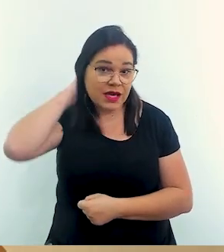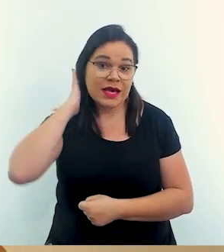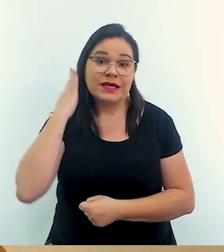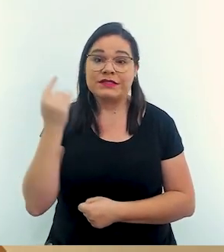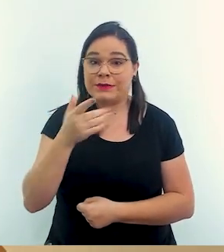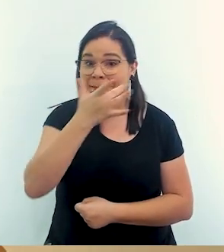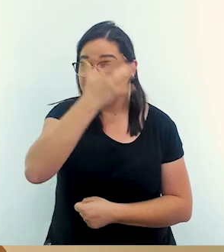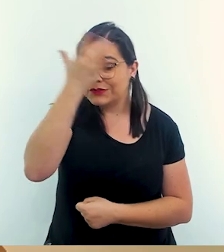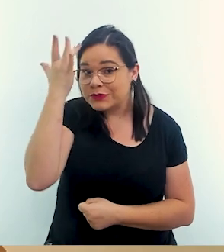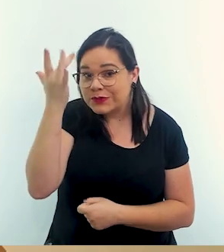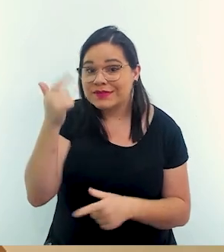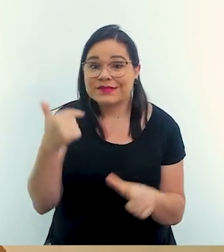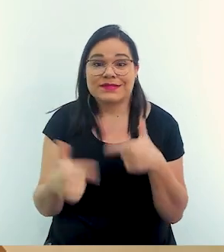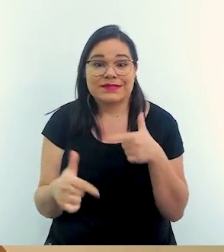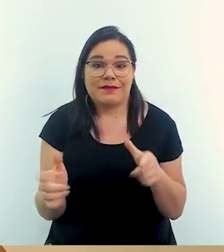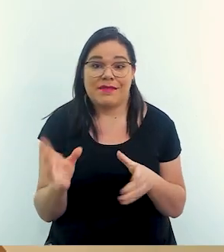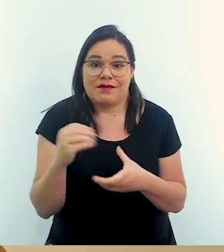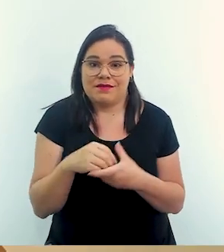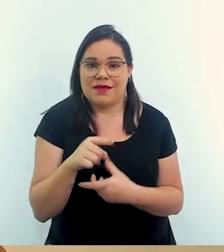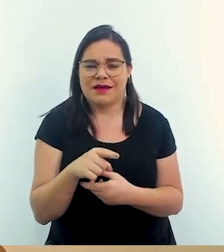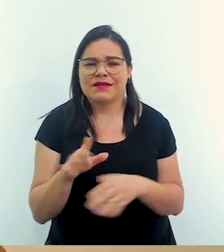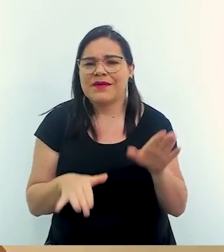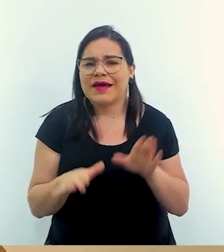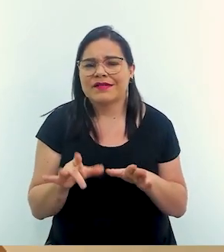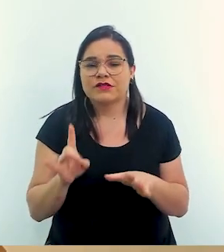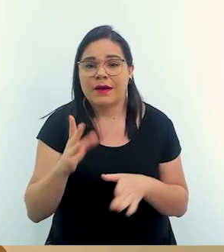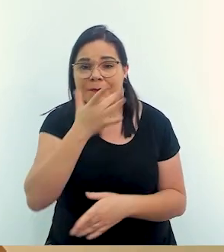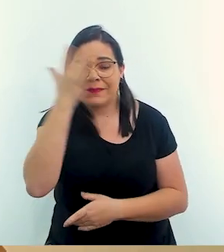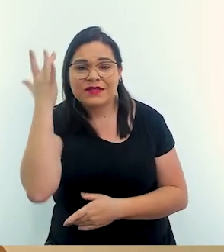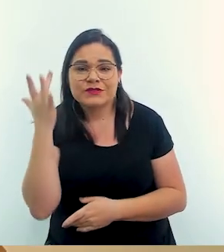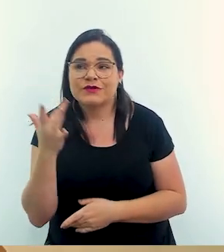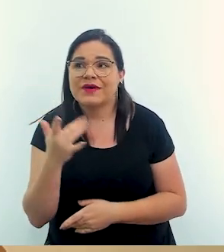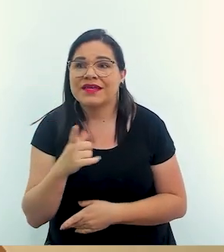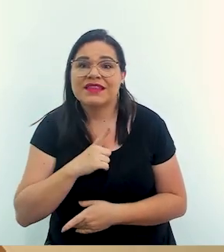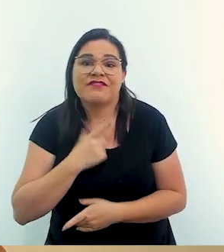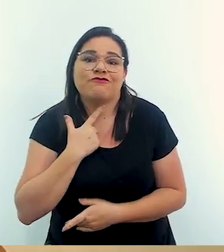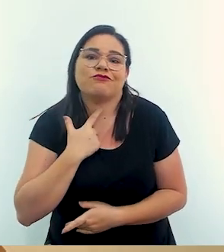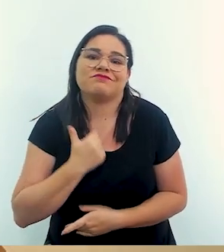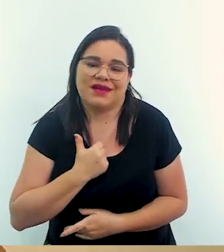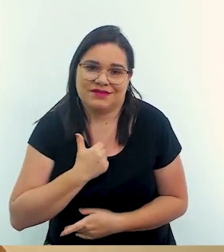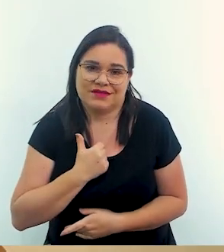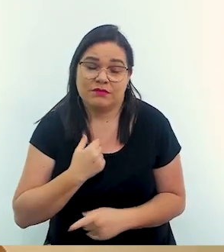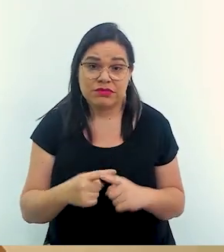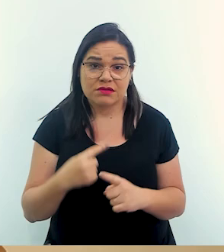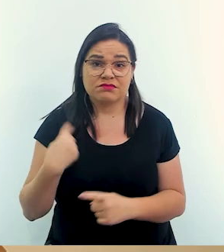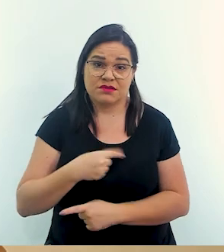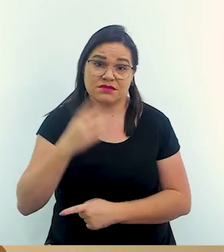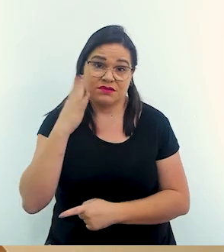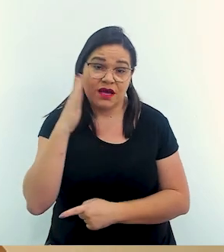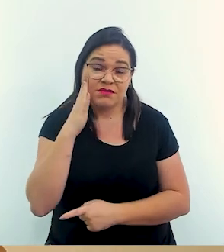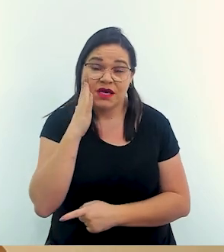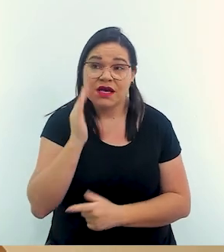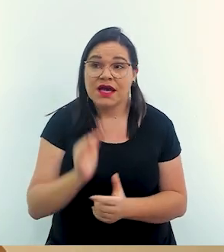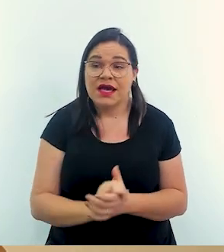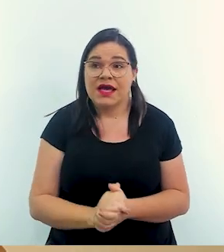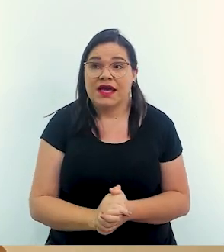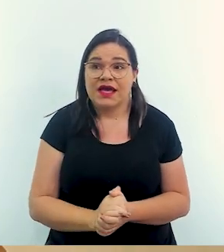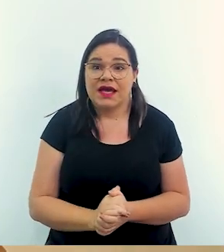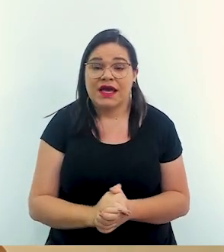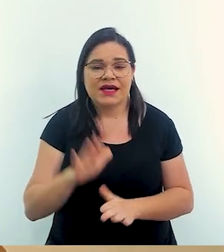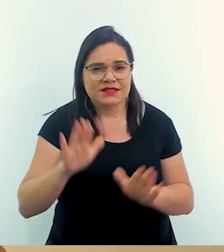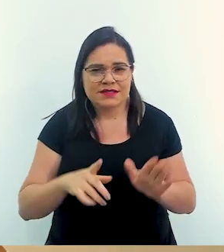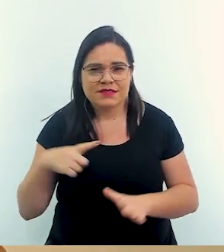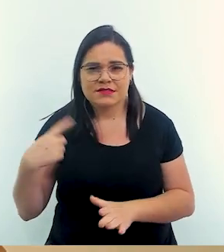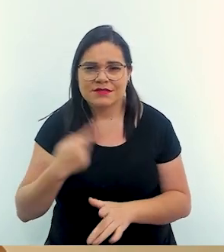especialistas trabalhando no desastre e não de muitas vezes amadores bem intencionados porque a gente sabe que muitas vezes a gente